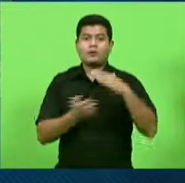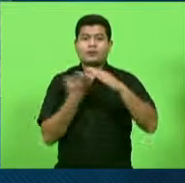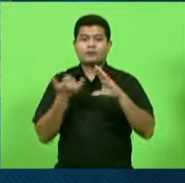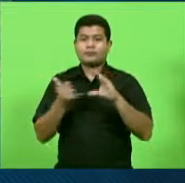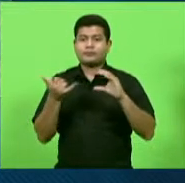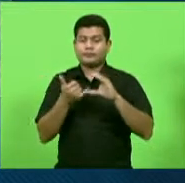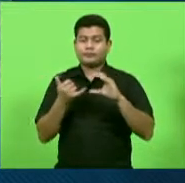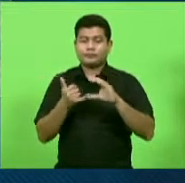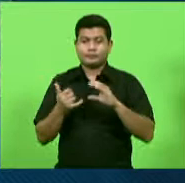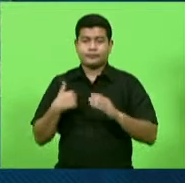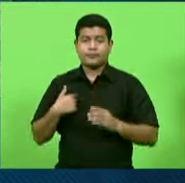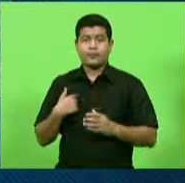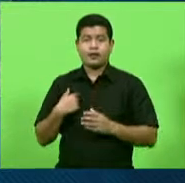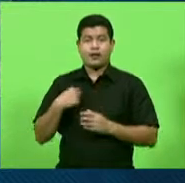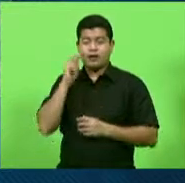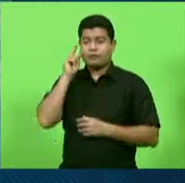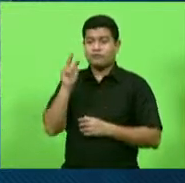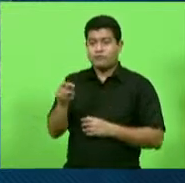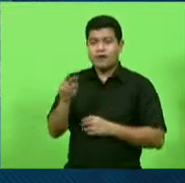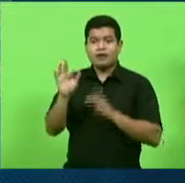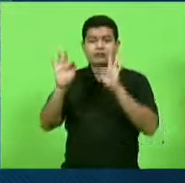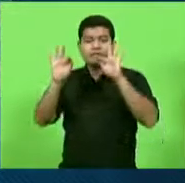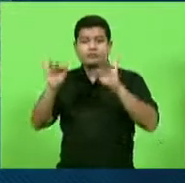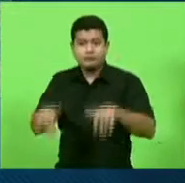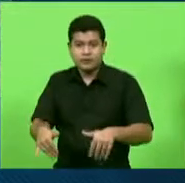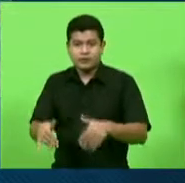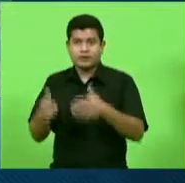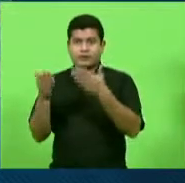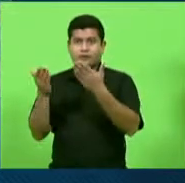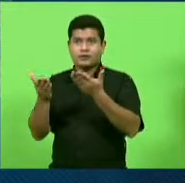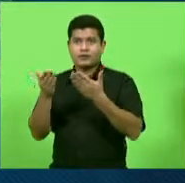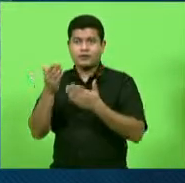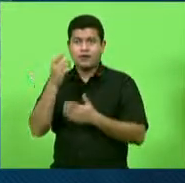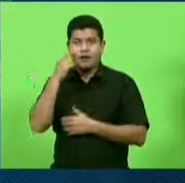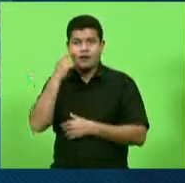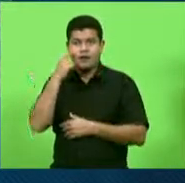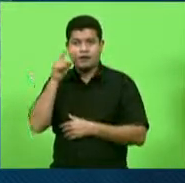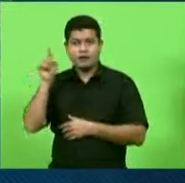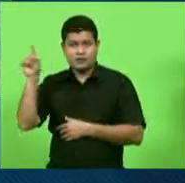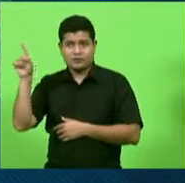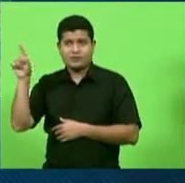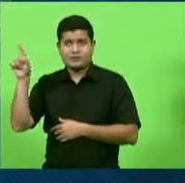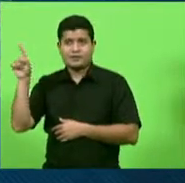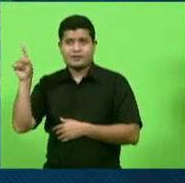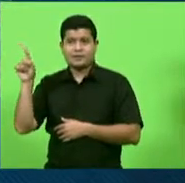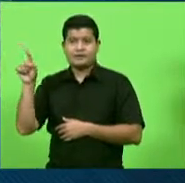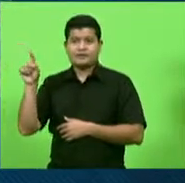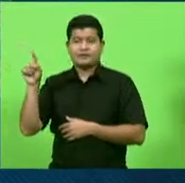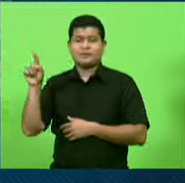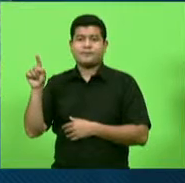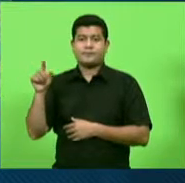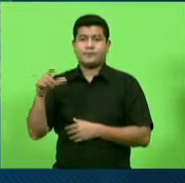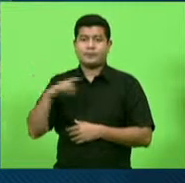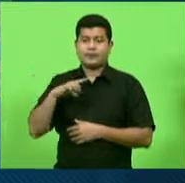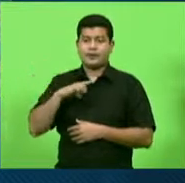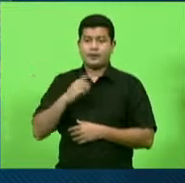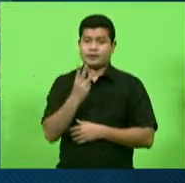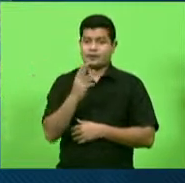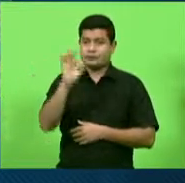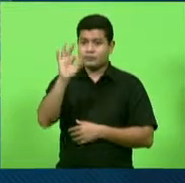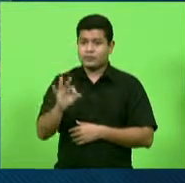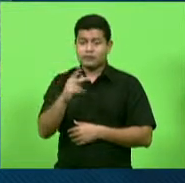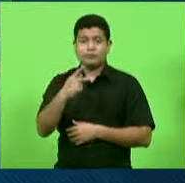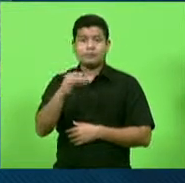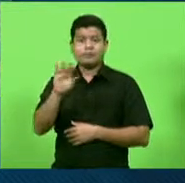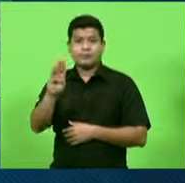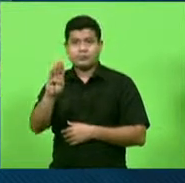termina o eixo K, que a setinha está apontando ali, ele sai na frente do Parque Perini. Ali dentro, 3% do PIB do Estado. São